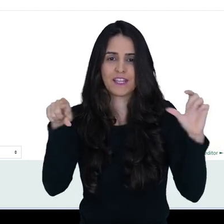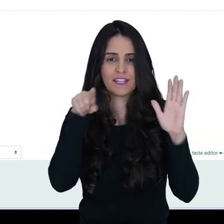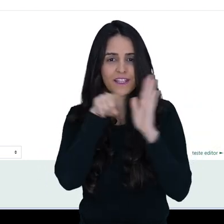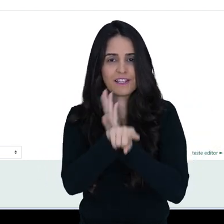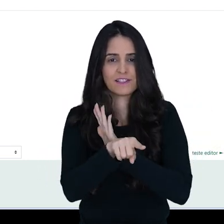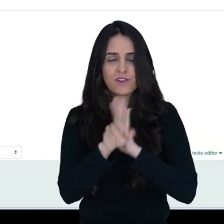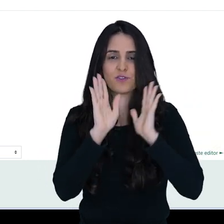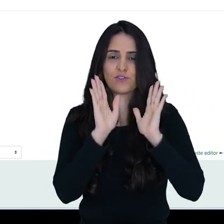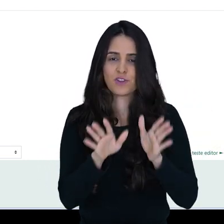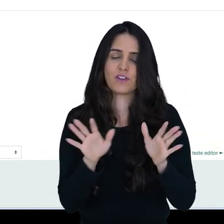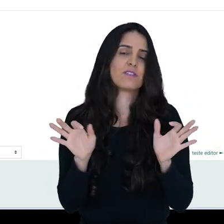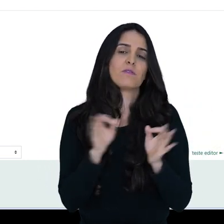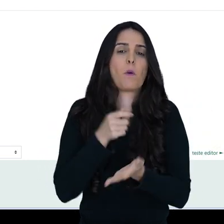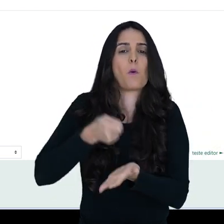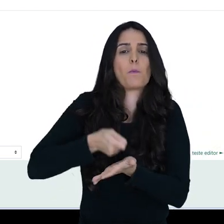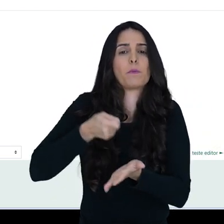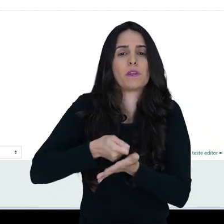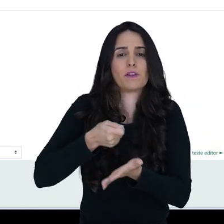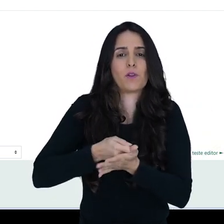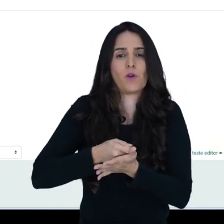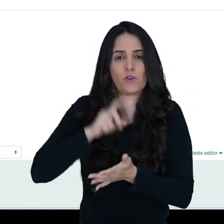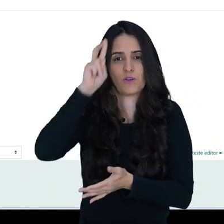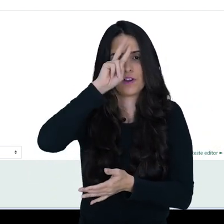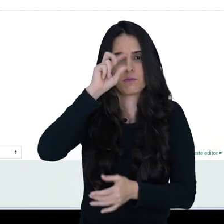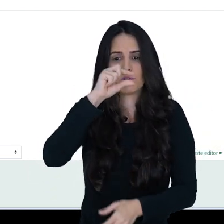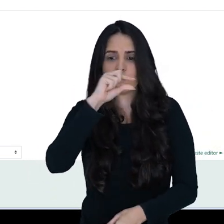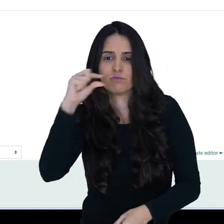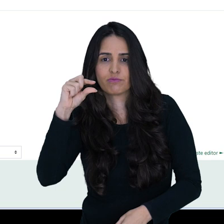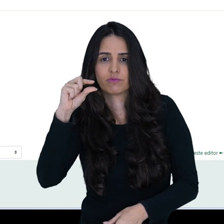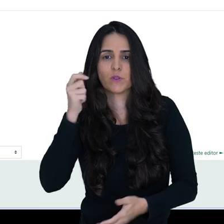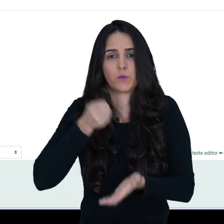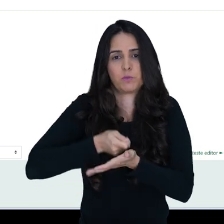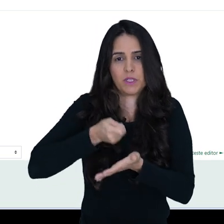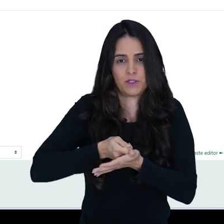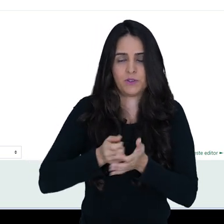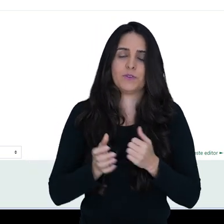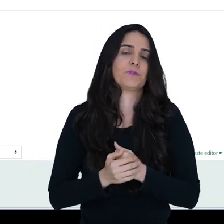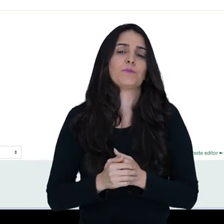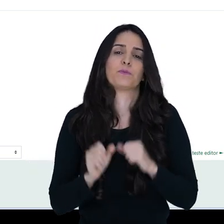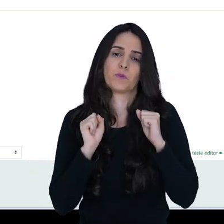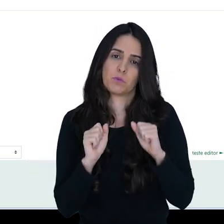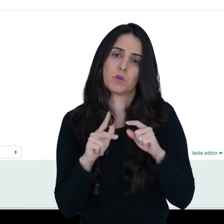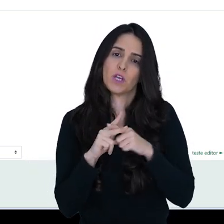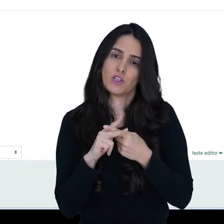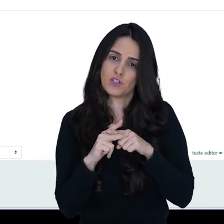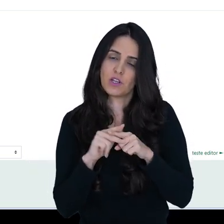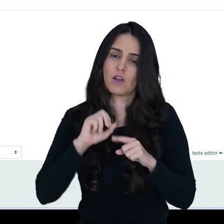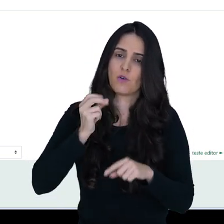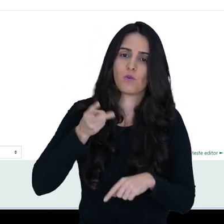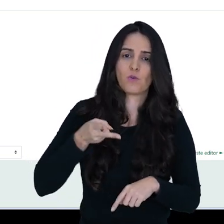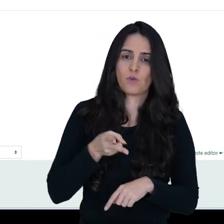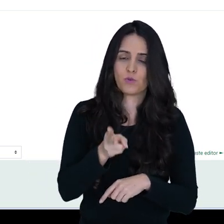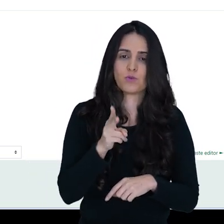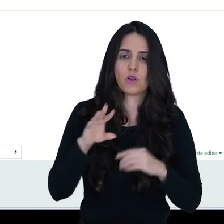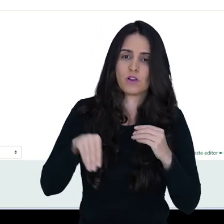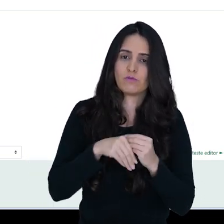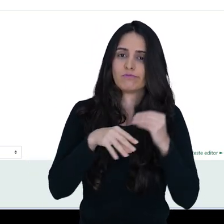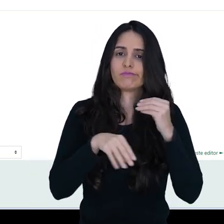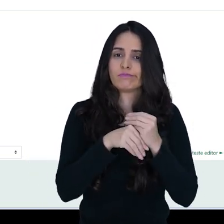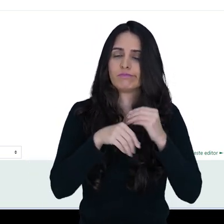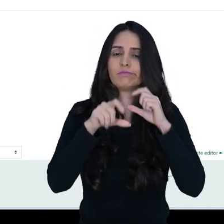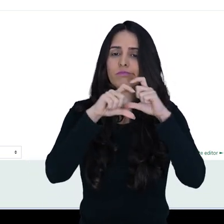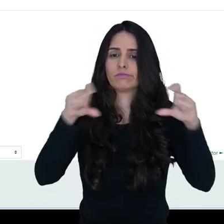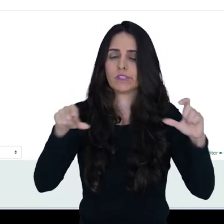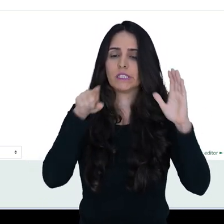aqui já está a minha questão e marcadinha como obrigatório. Aí, eu posso editar essa questão ou eu posso